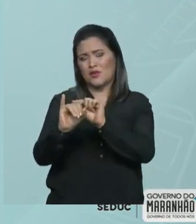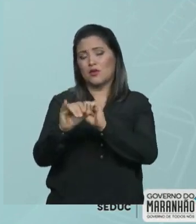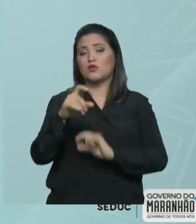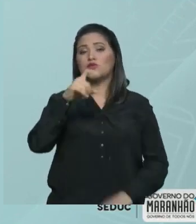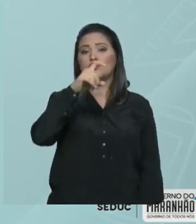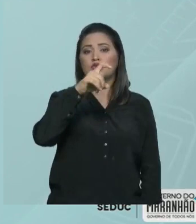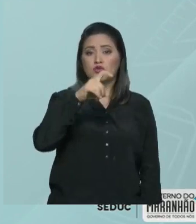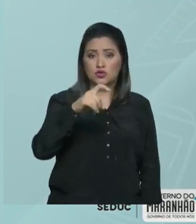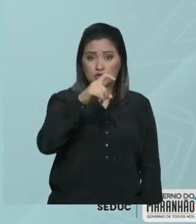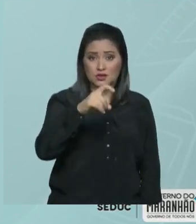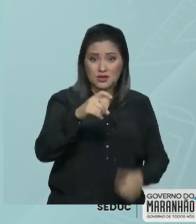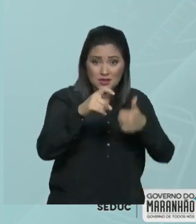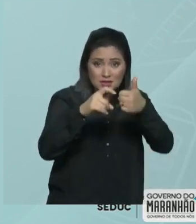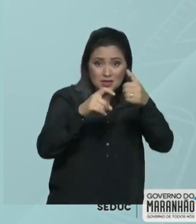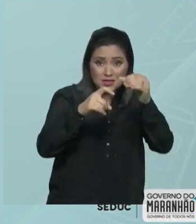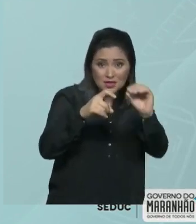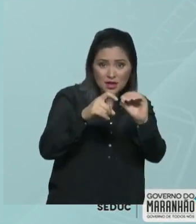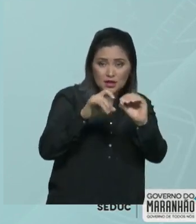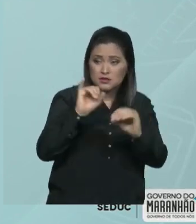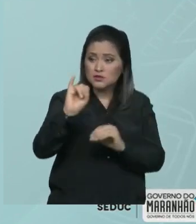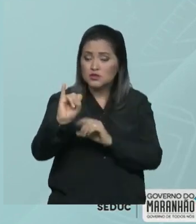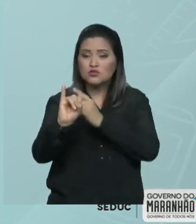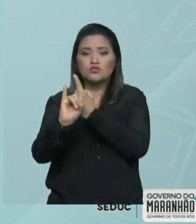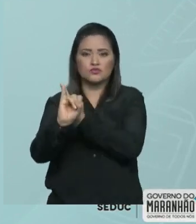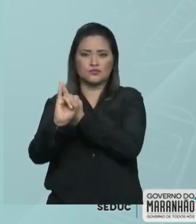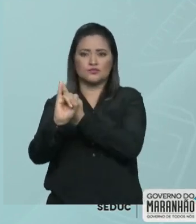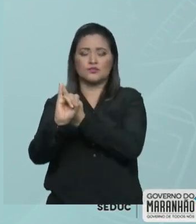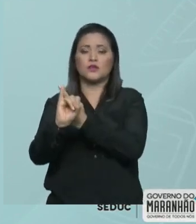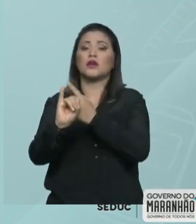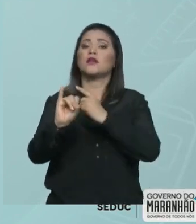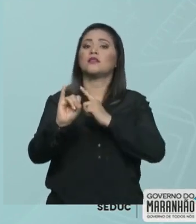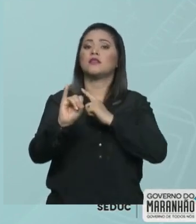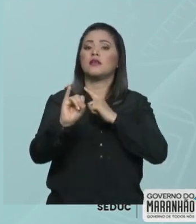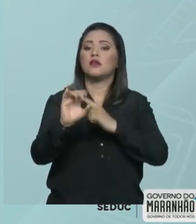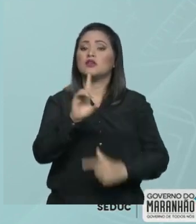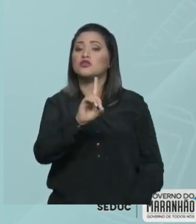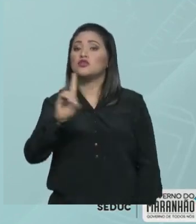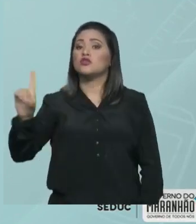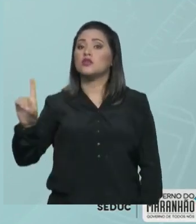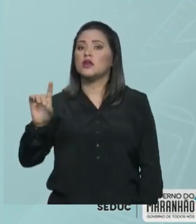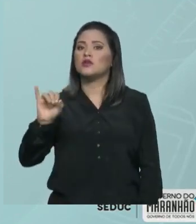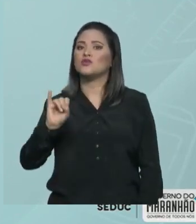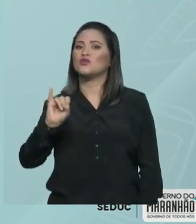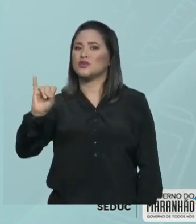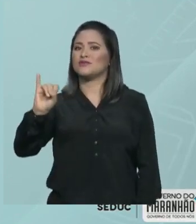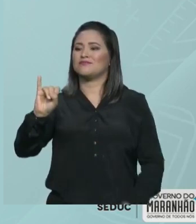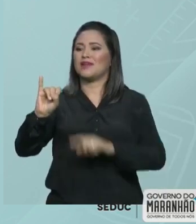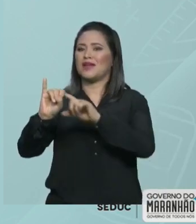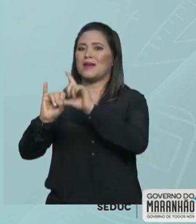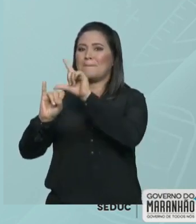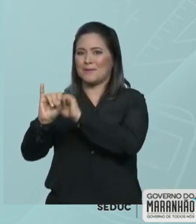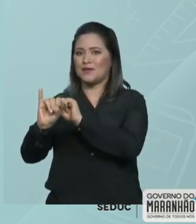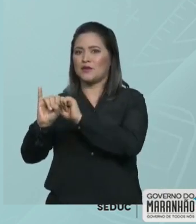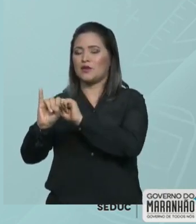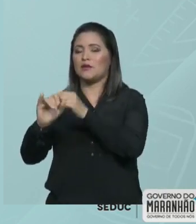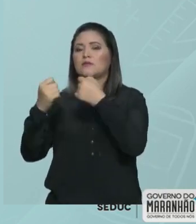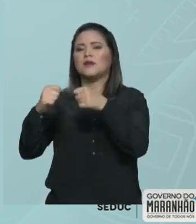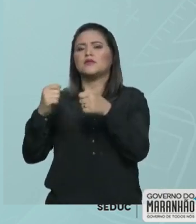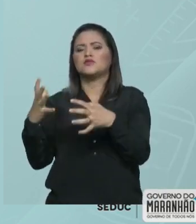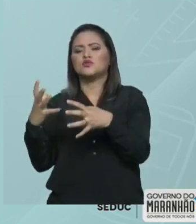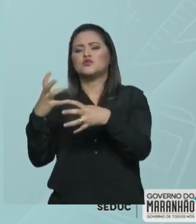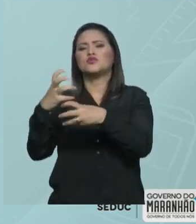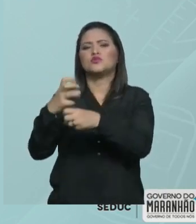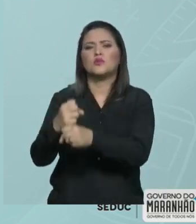vale 10. Então, eu tenho o I do lado direito de um maior. Logo, eu vou ter que somar esses